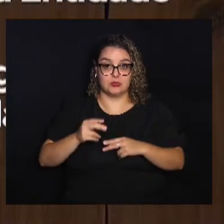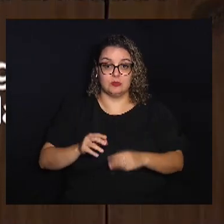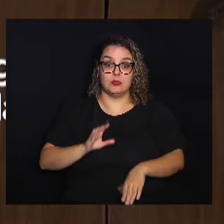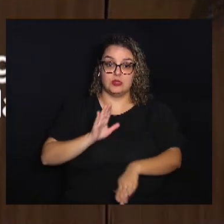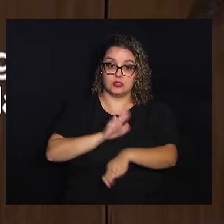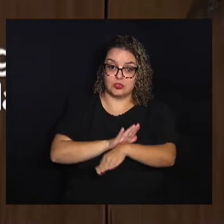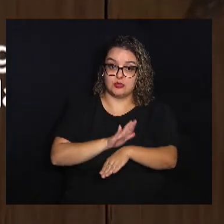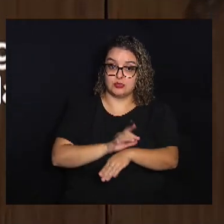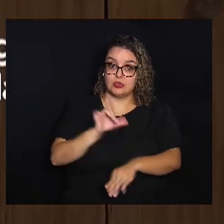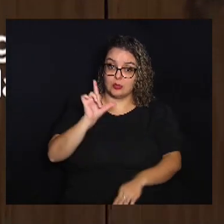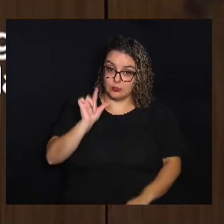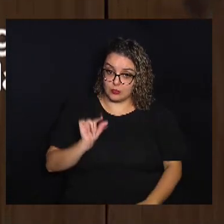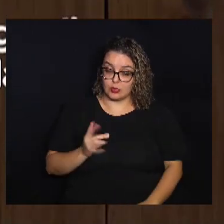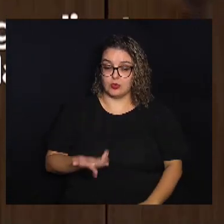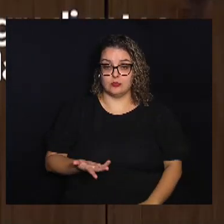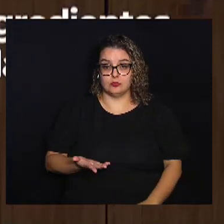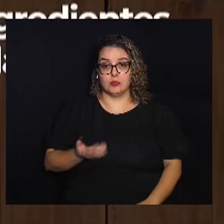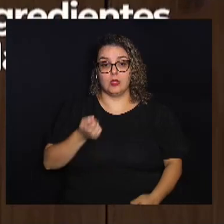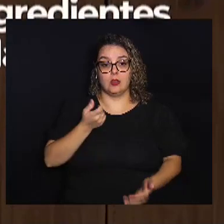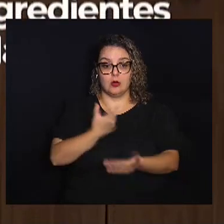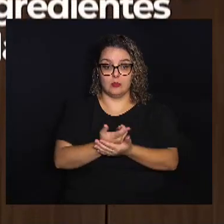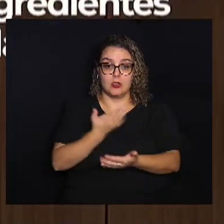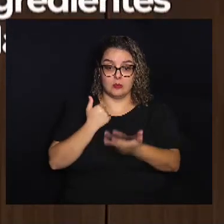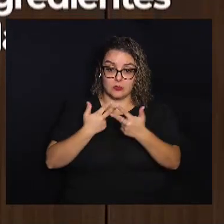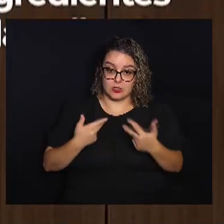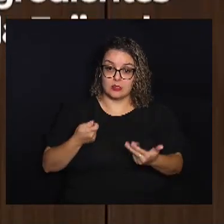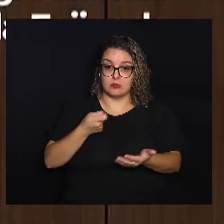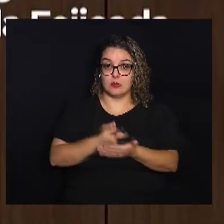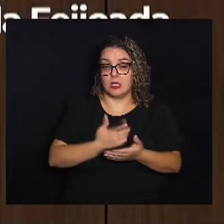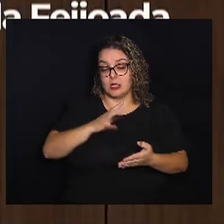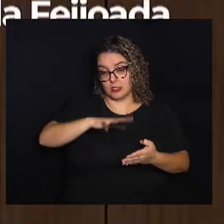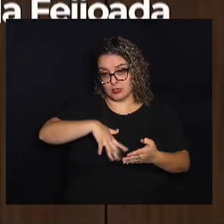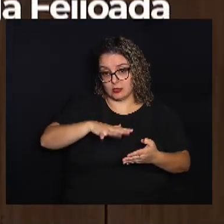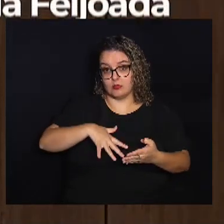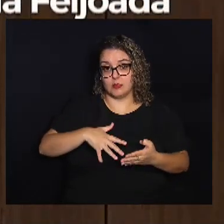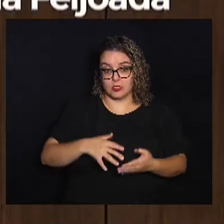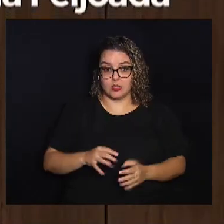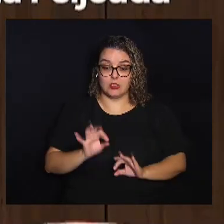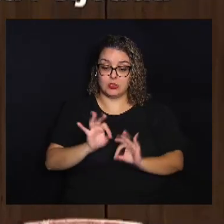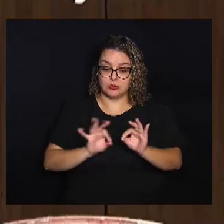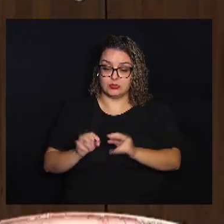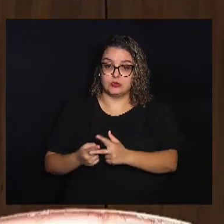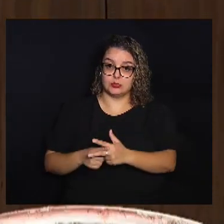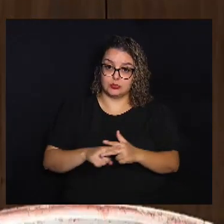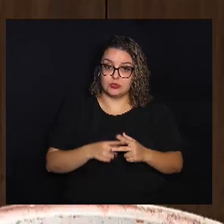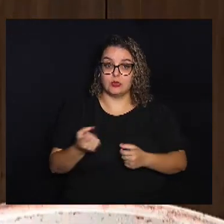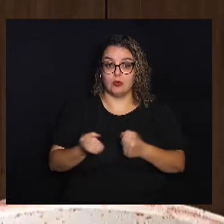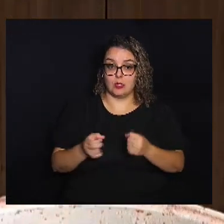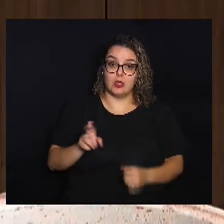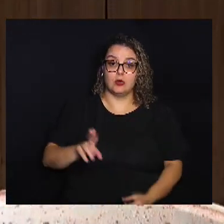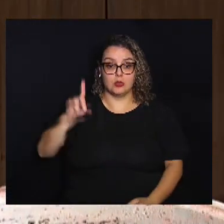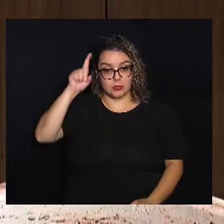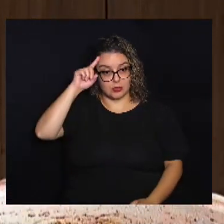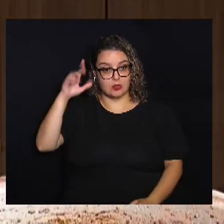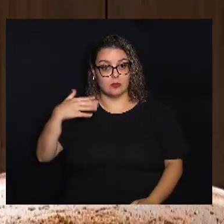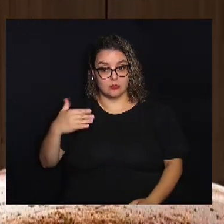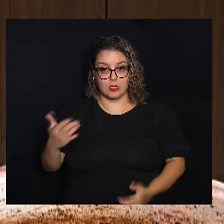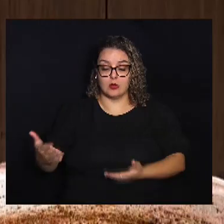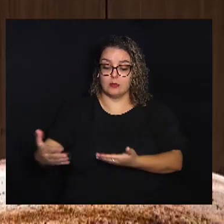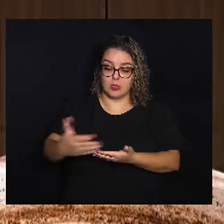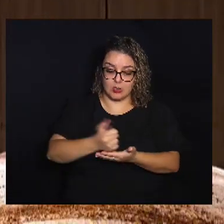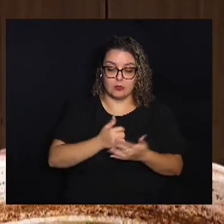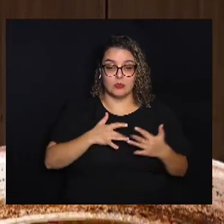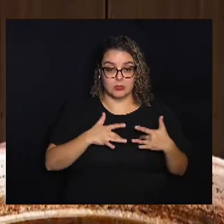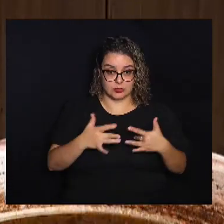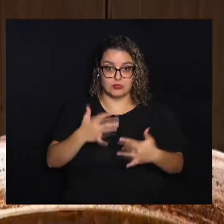Ajudar a comprar alimentos Pagar as contas E ainda consertar os veículos usados diariamente Para buscar as